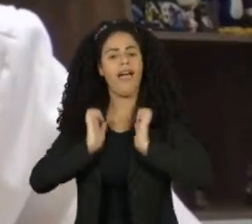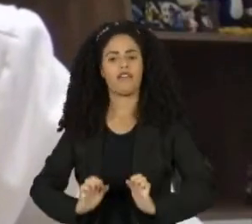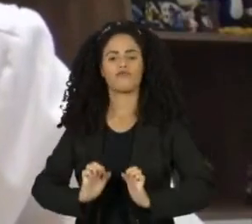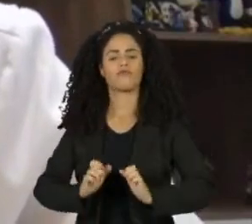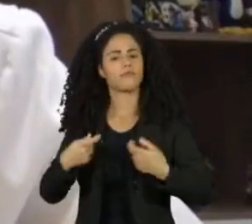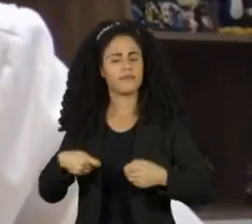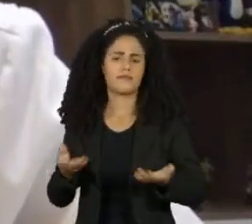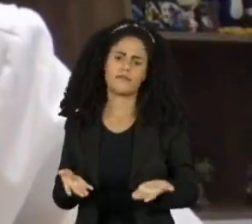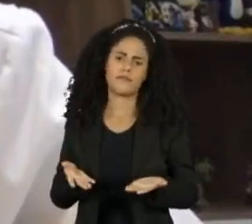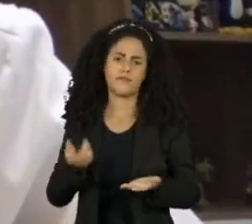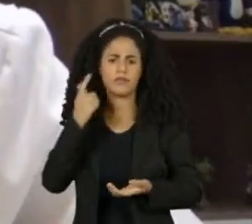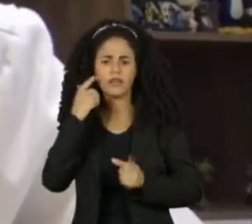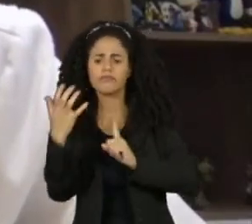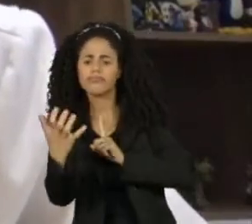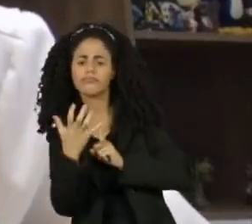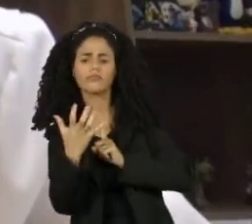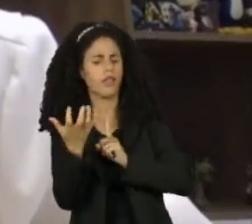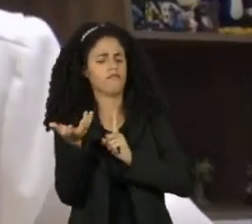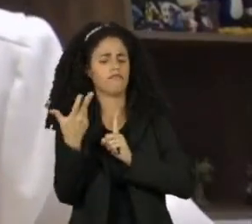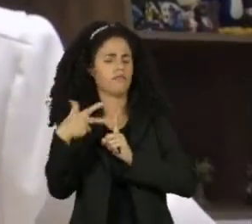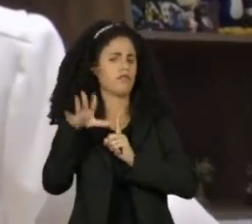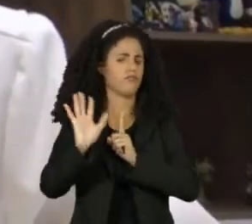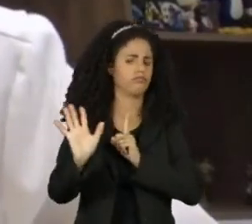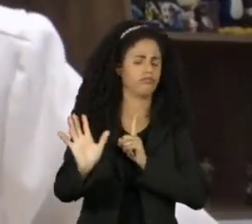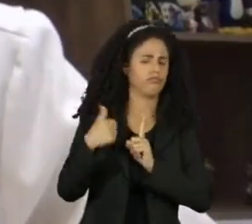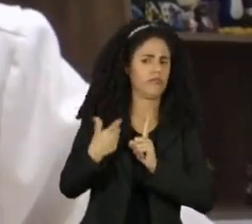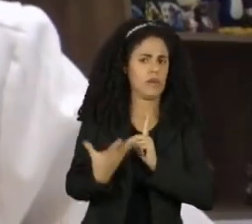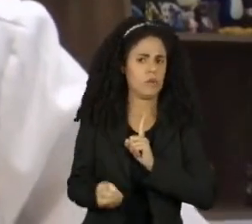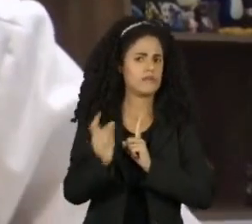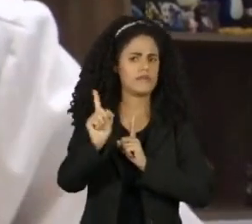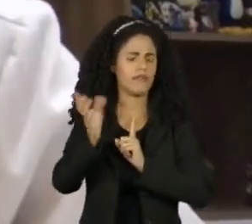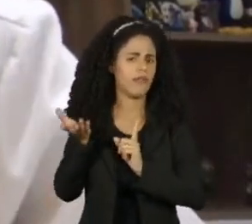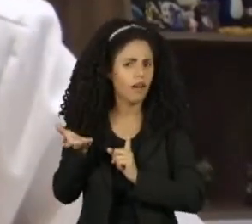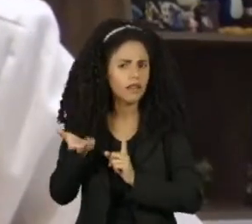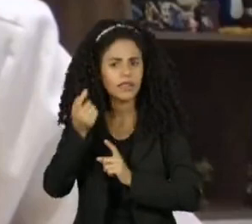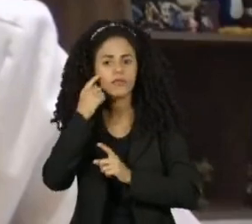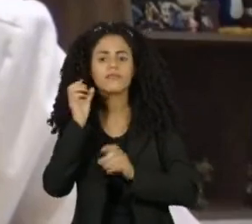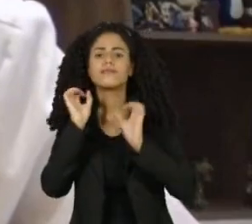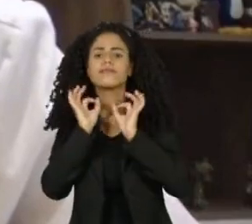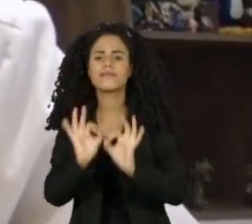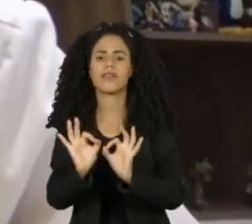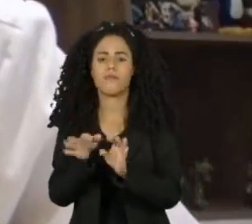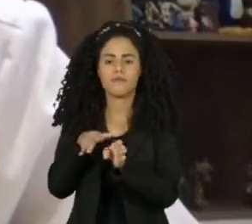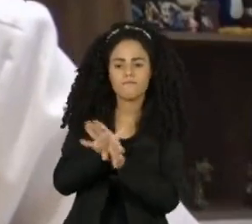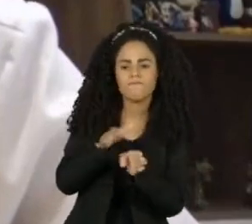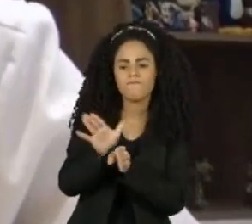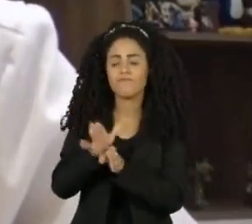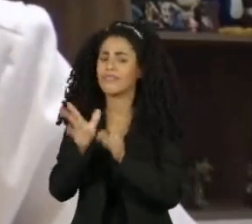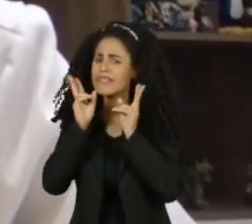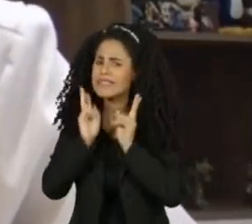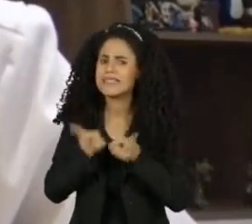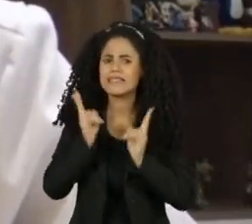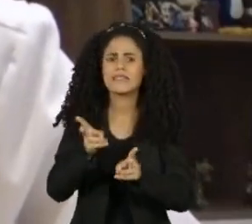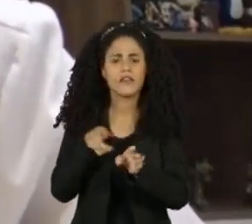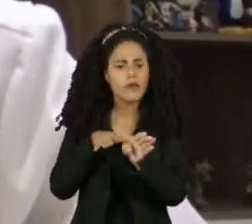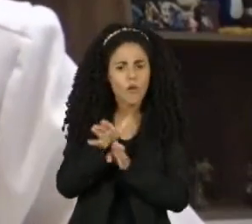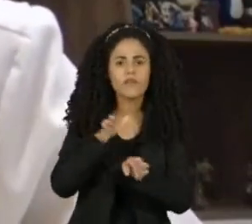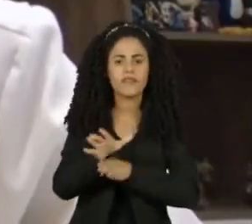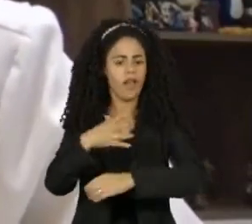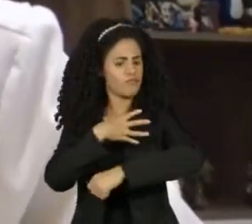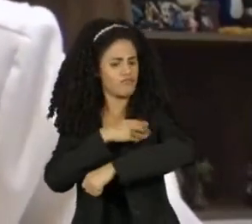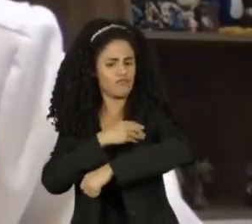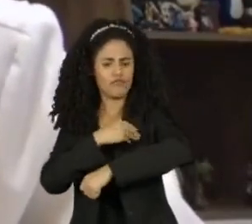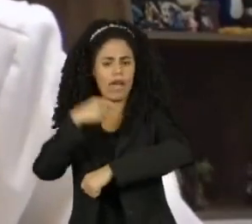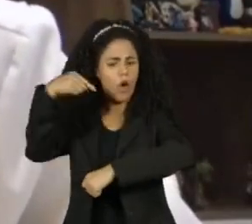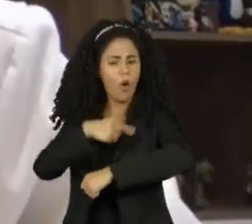influenciar. E aí a gente sempre tem que beneficiar e influenciar o aleitamento materno. Não existe fórmula no mundo